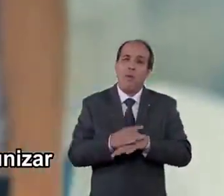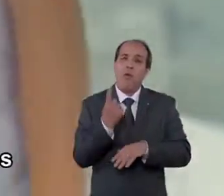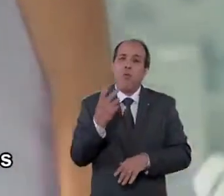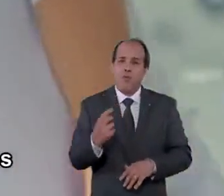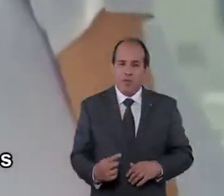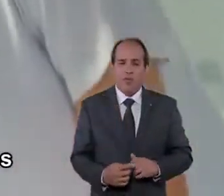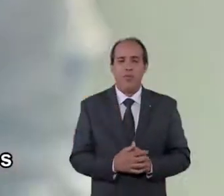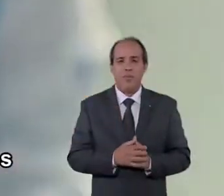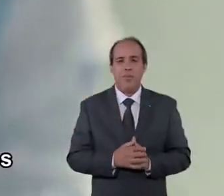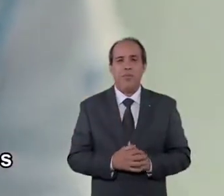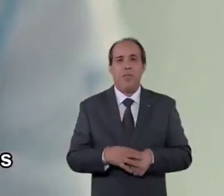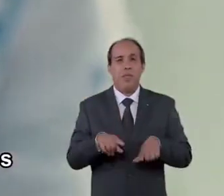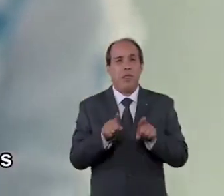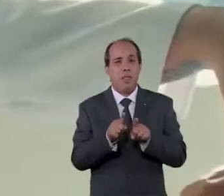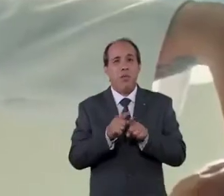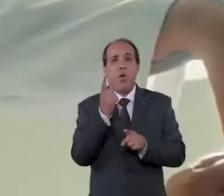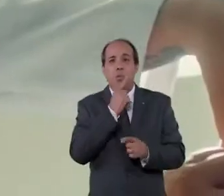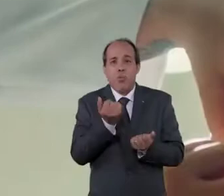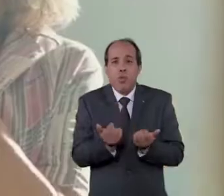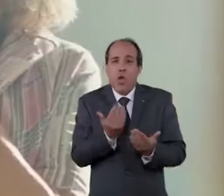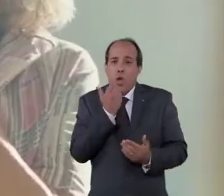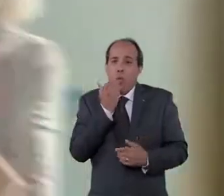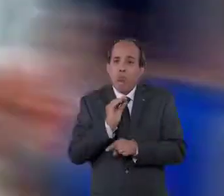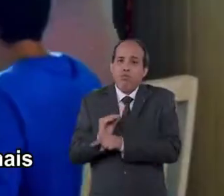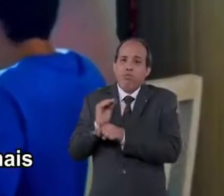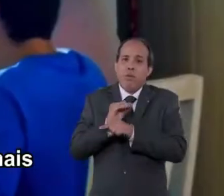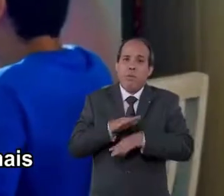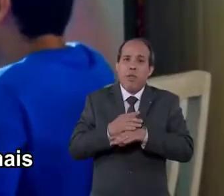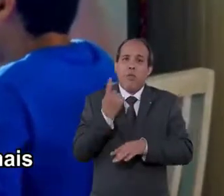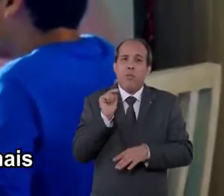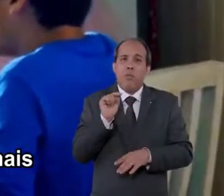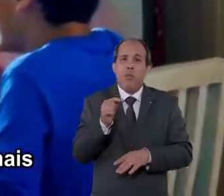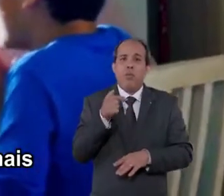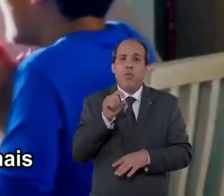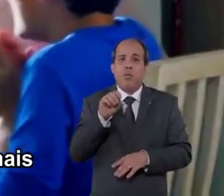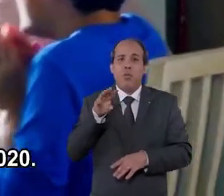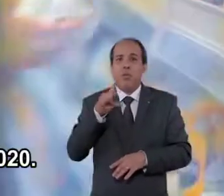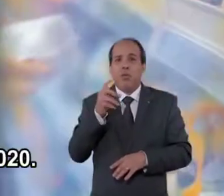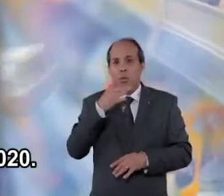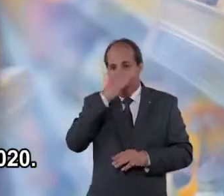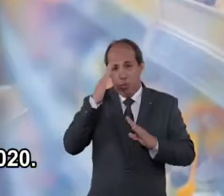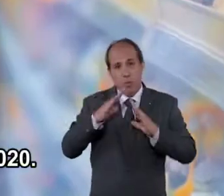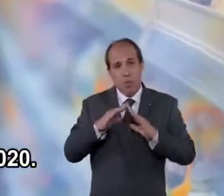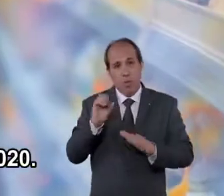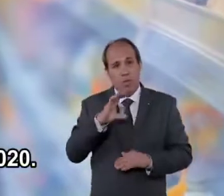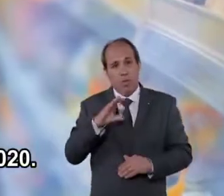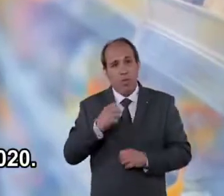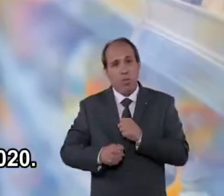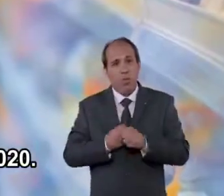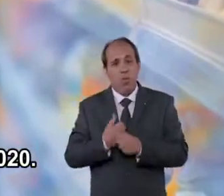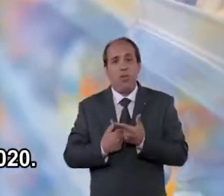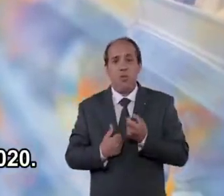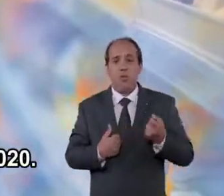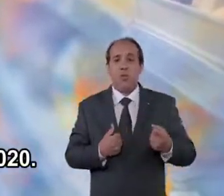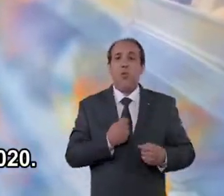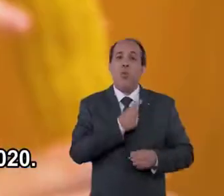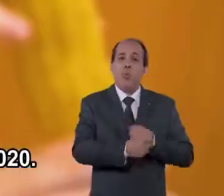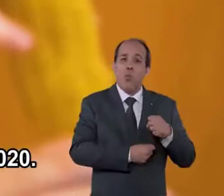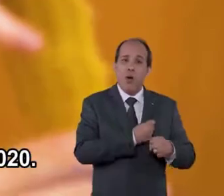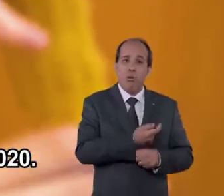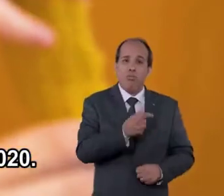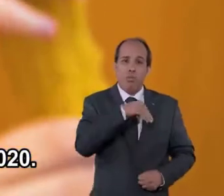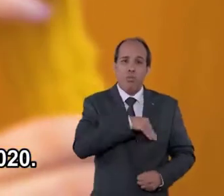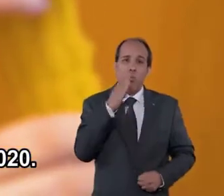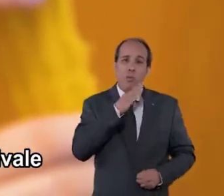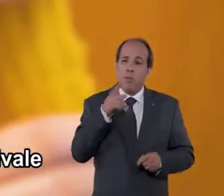para imunizar toda a população com pelo menos a primeira dose. Também levou comida à mesa de mais de 1 milhão e 700 mil catarinenses